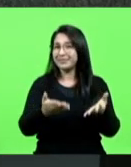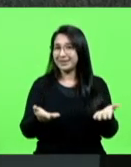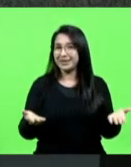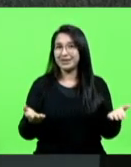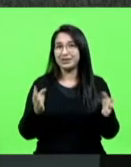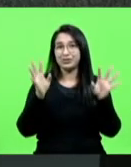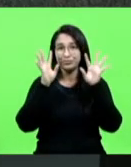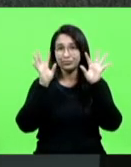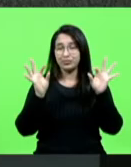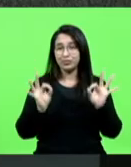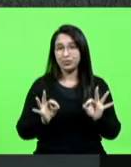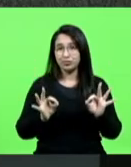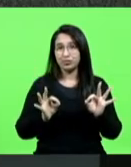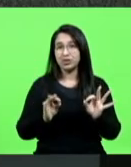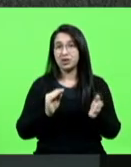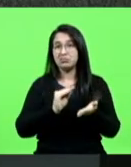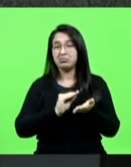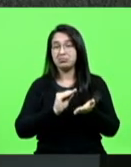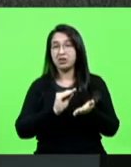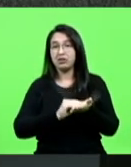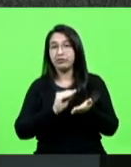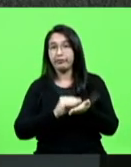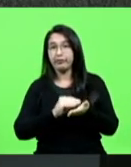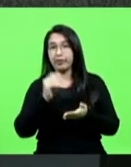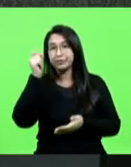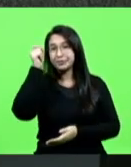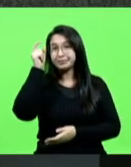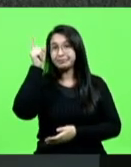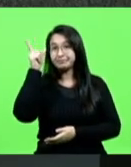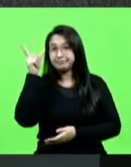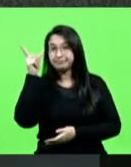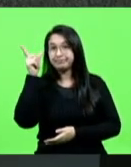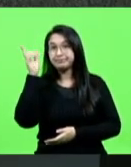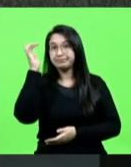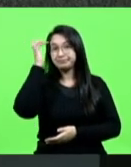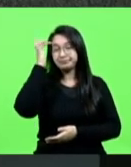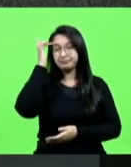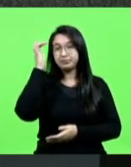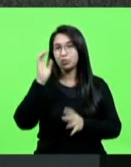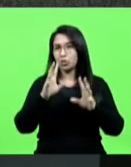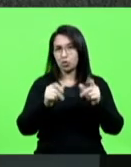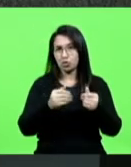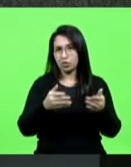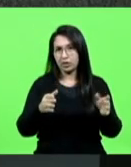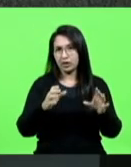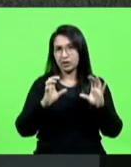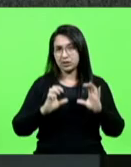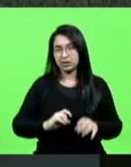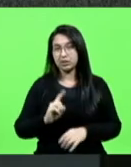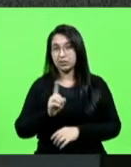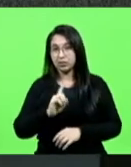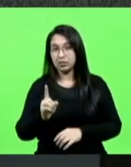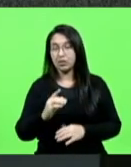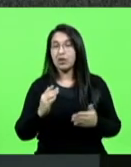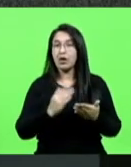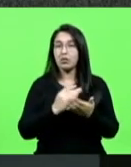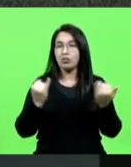por falta de conhecimento, e repito, não é culpa do cidadão, mas por falta de informação,